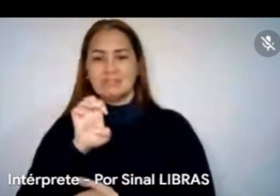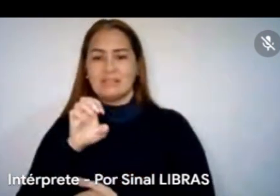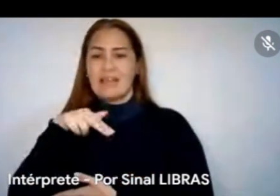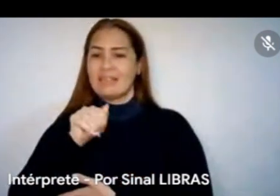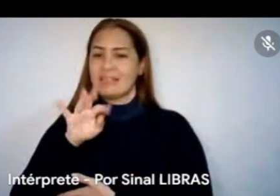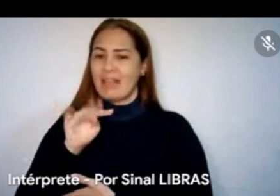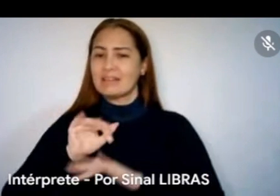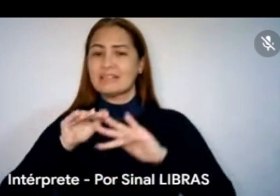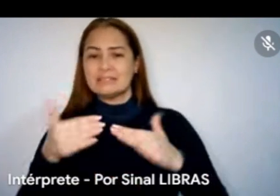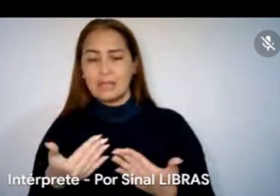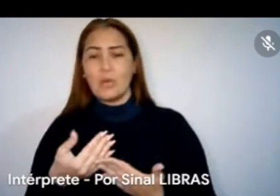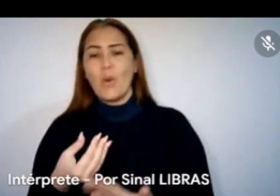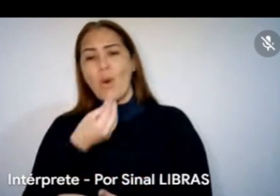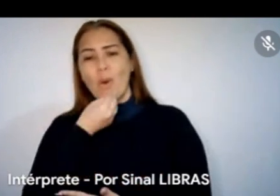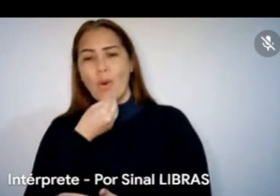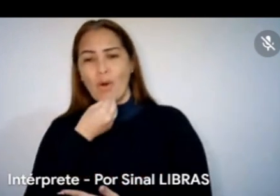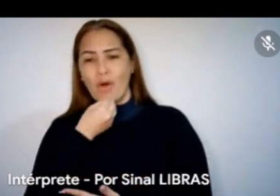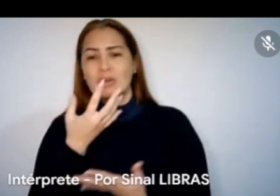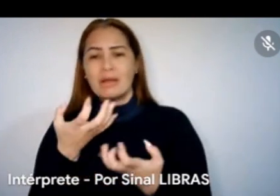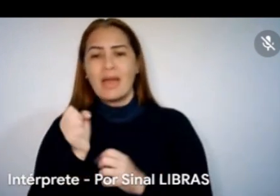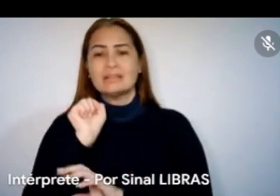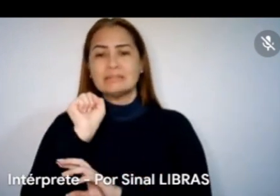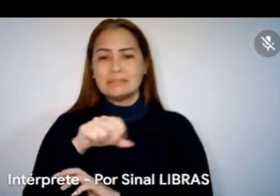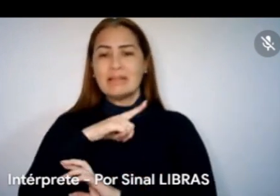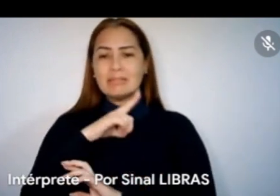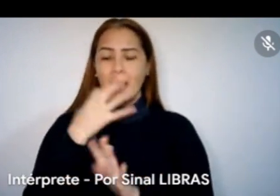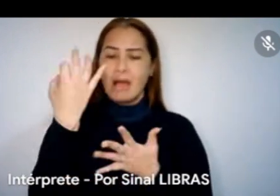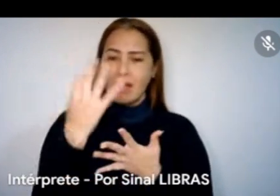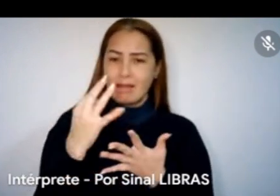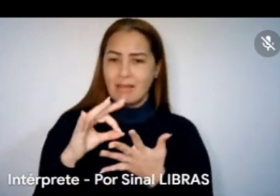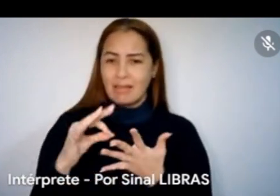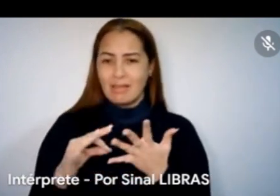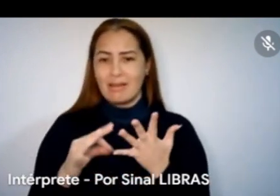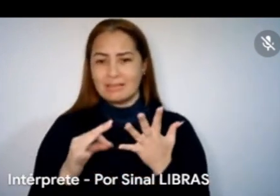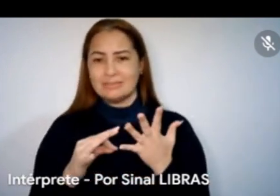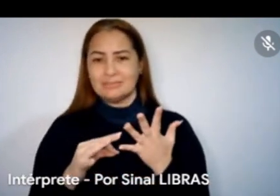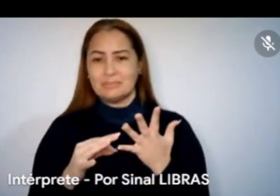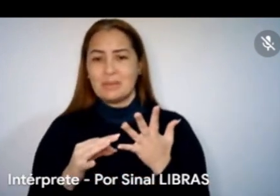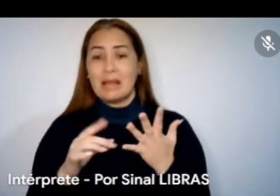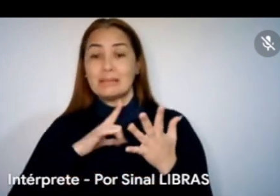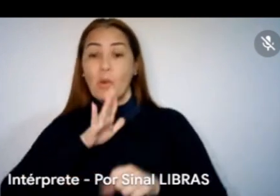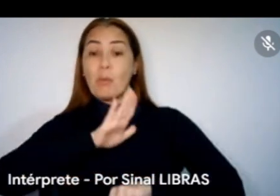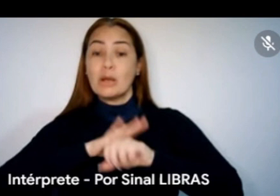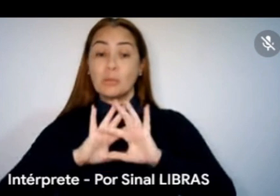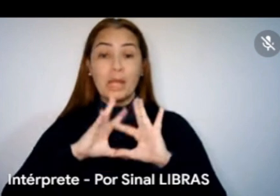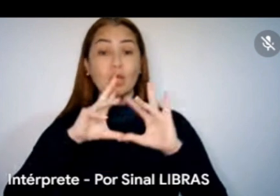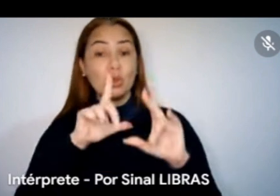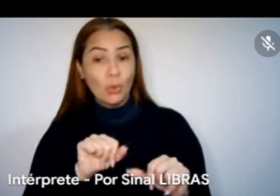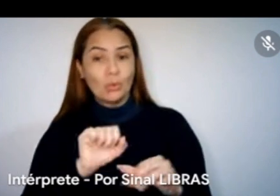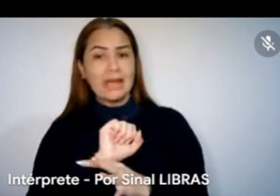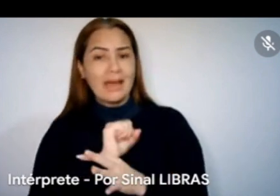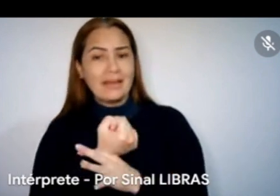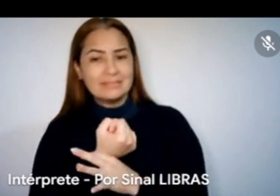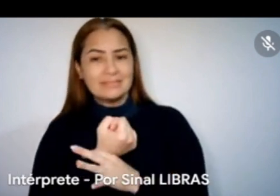a gente pretende, sim, ter essas especificidades, né? Ter esse momento para que todos fiquem assegurados, tá? Mas só